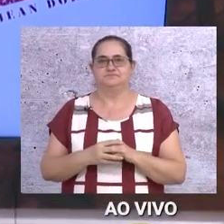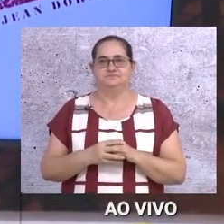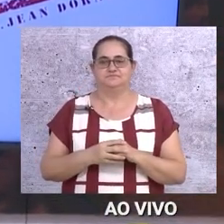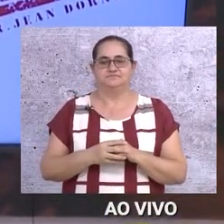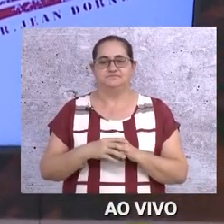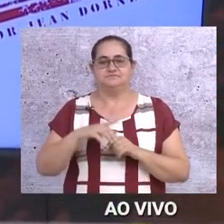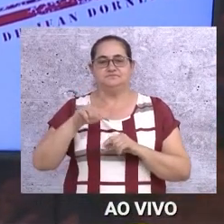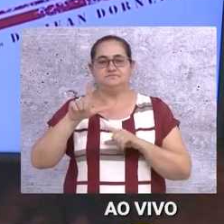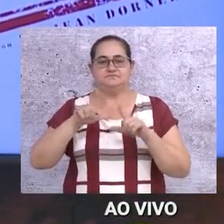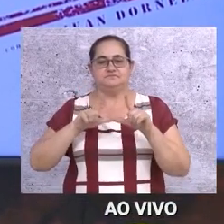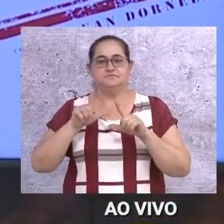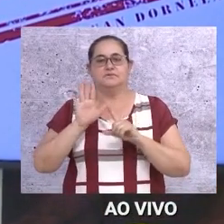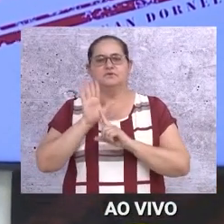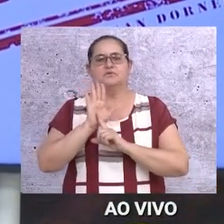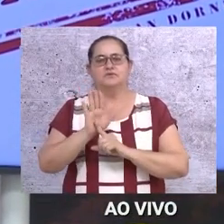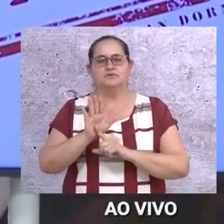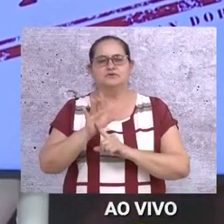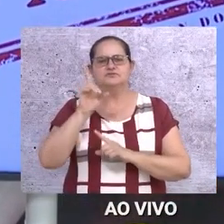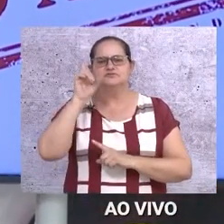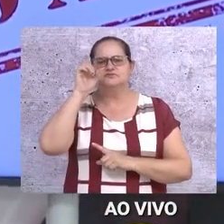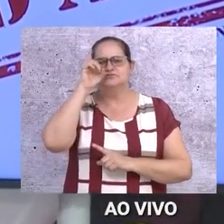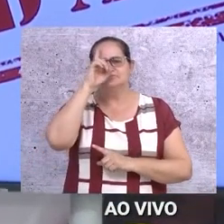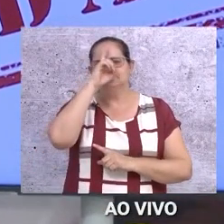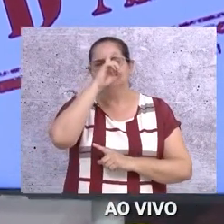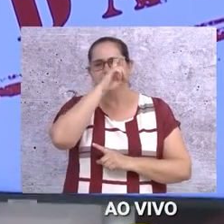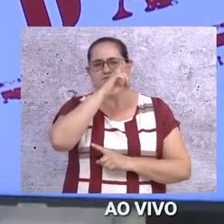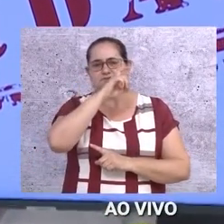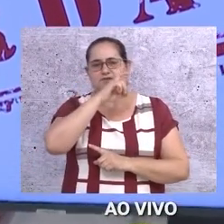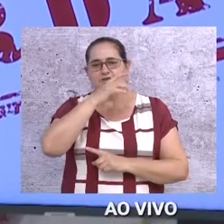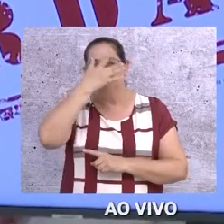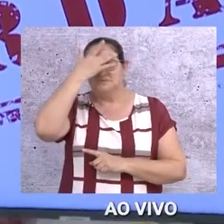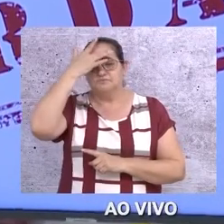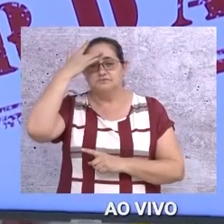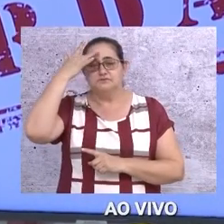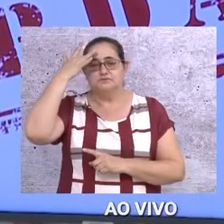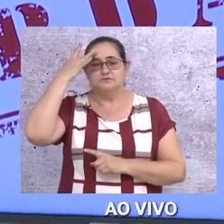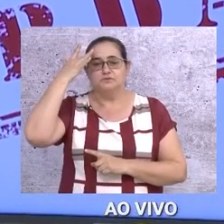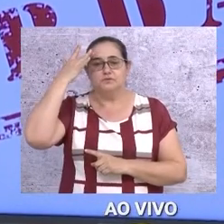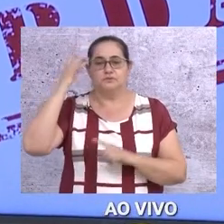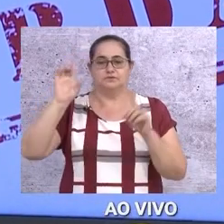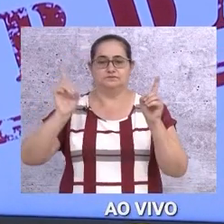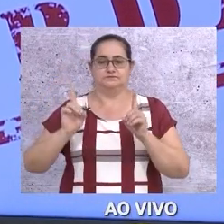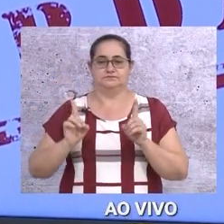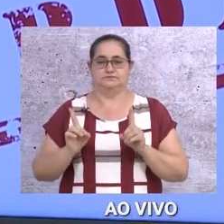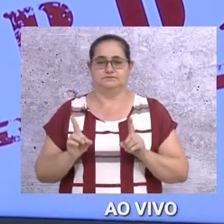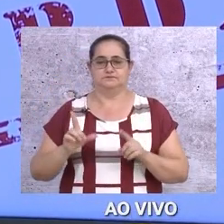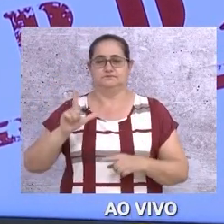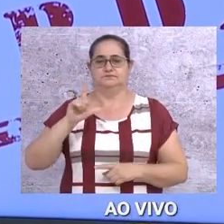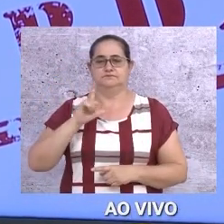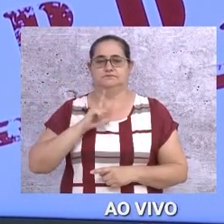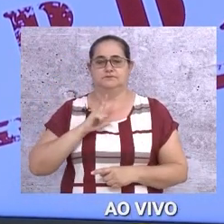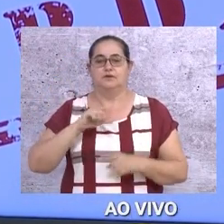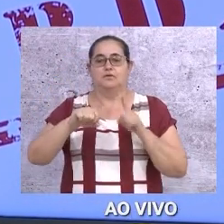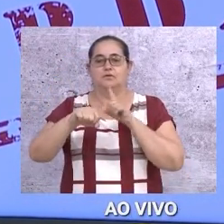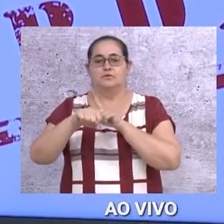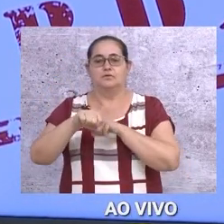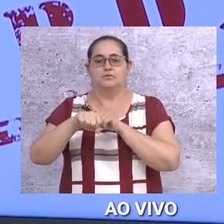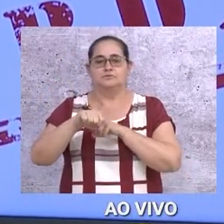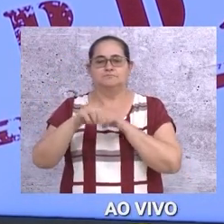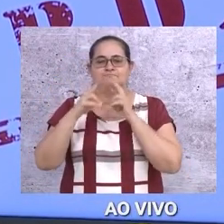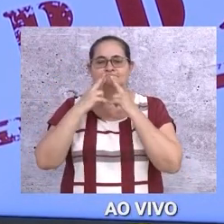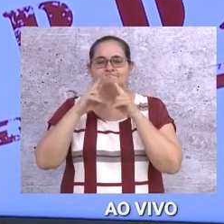Olha a dificuldade que o cidadão, exportadores dessas cidades têm na hora de